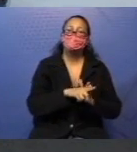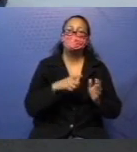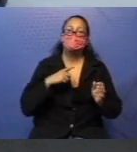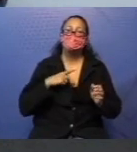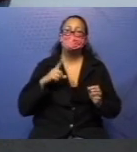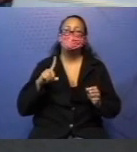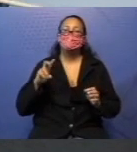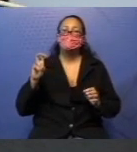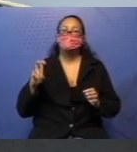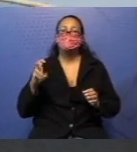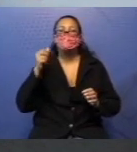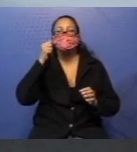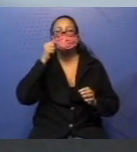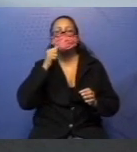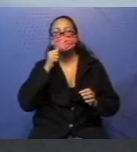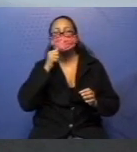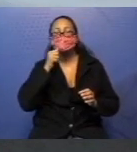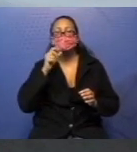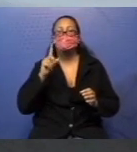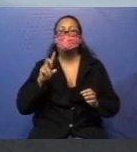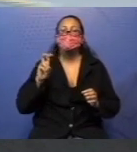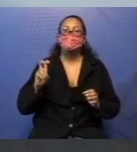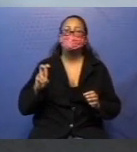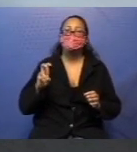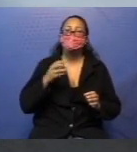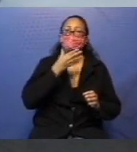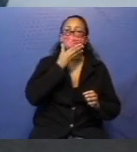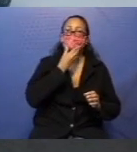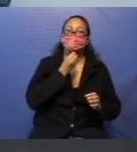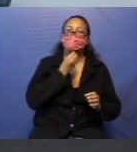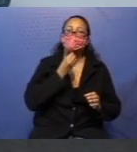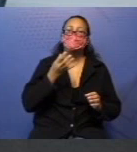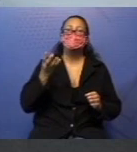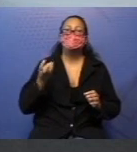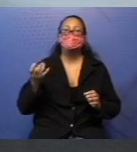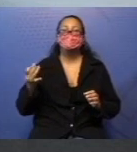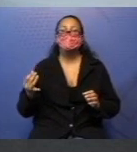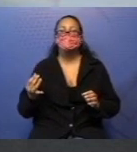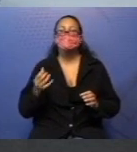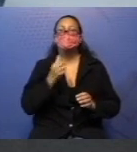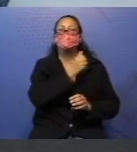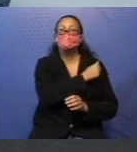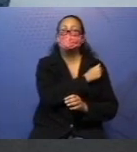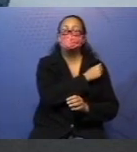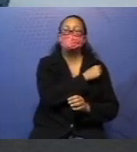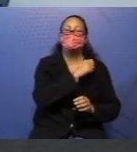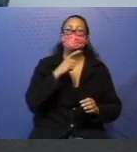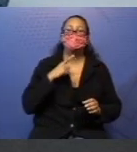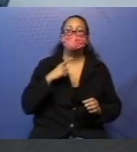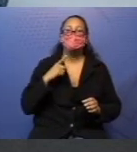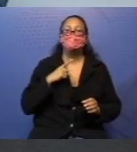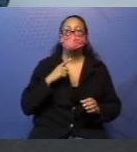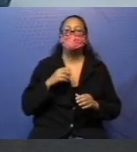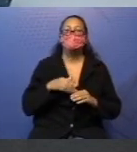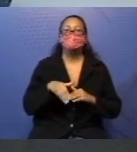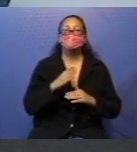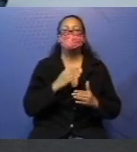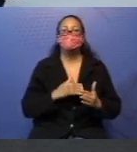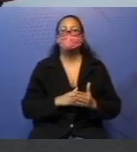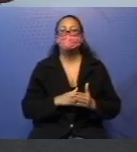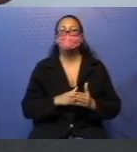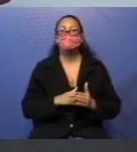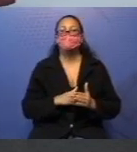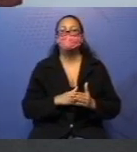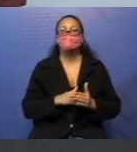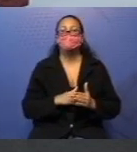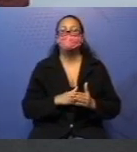meninas. 15 meninos, quantos alunos eu tenho ao todo? Tá? Só um exemplo.